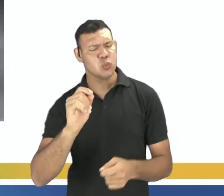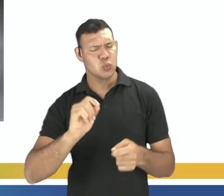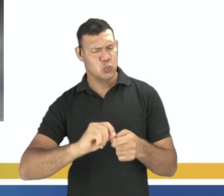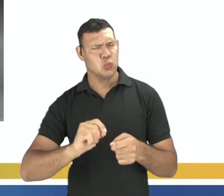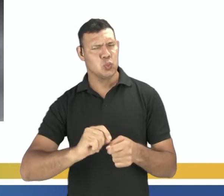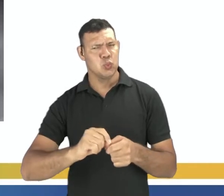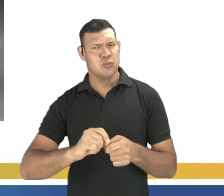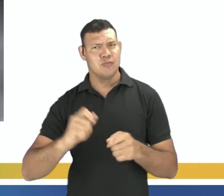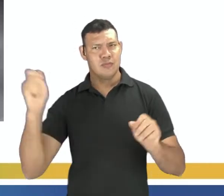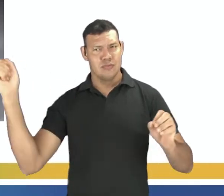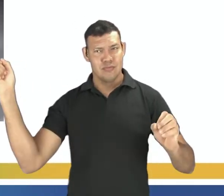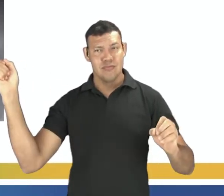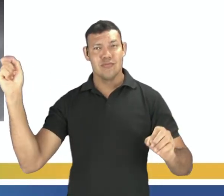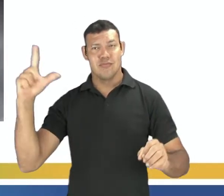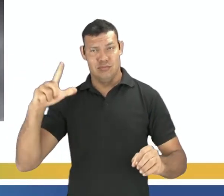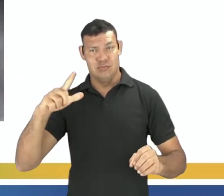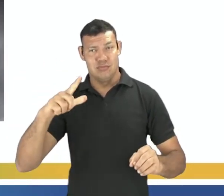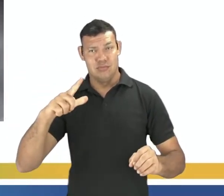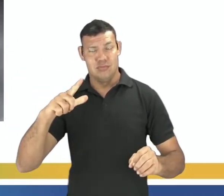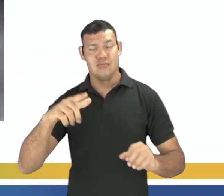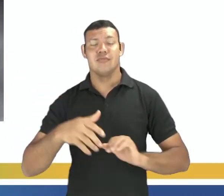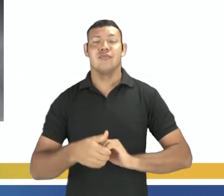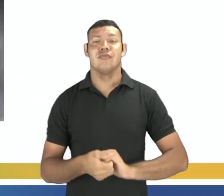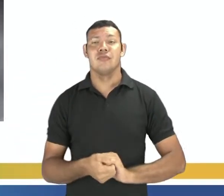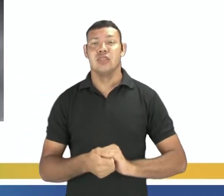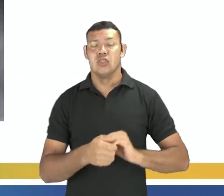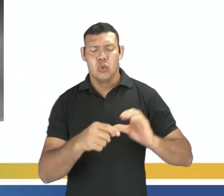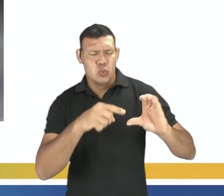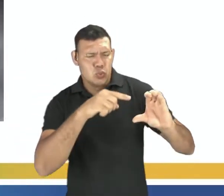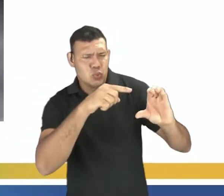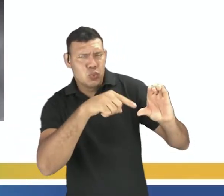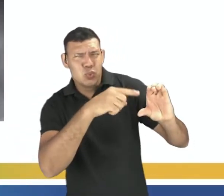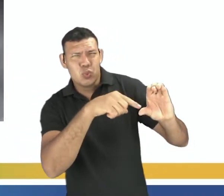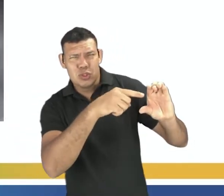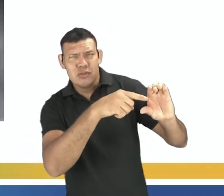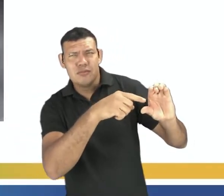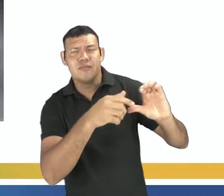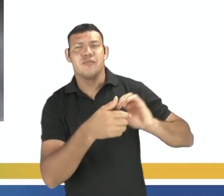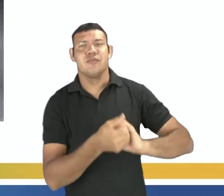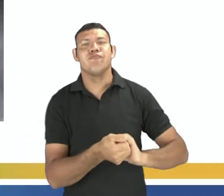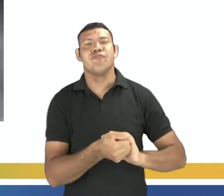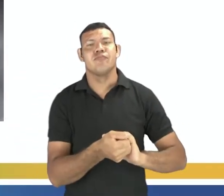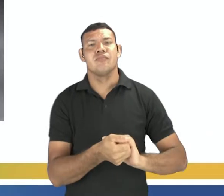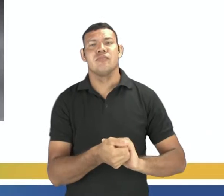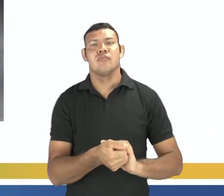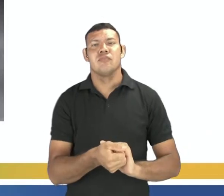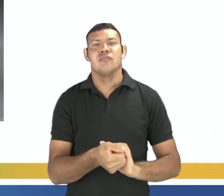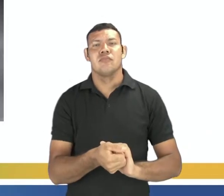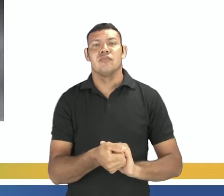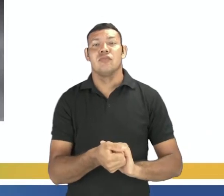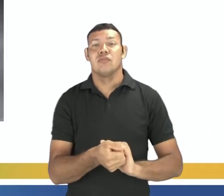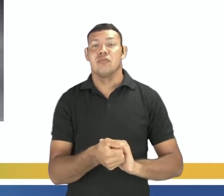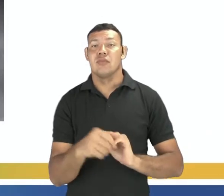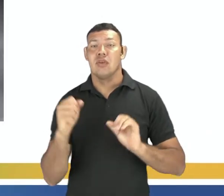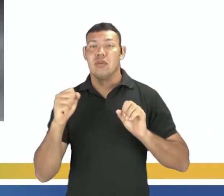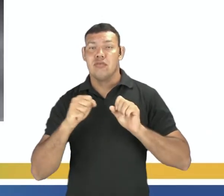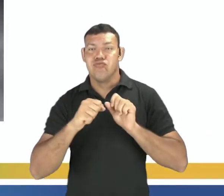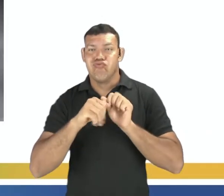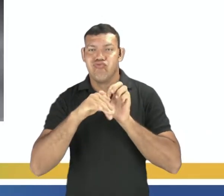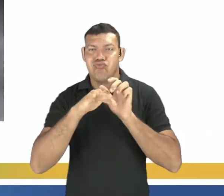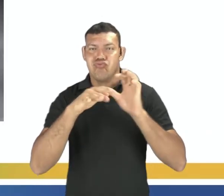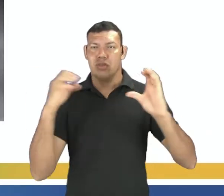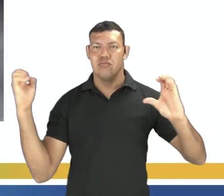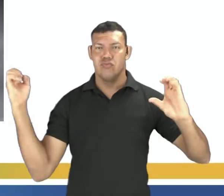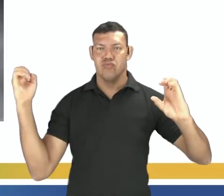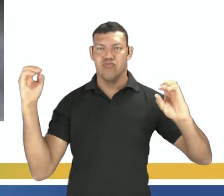pelo Sol, a partir desses processos no seu interior, parte dessa energia é que vem para o nosso